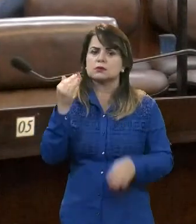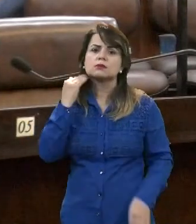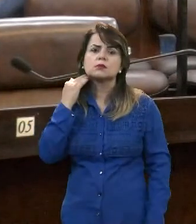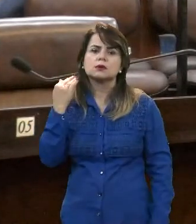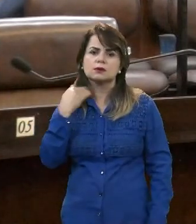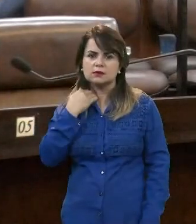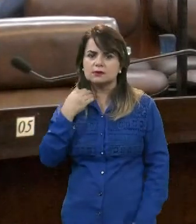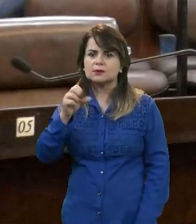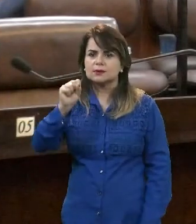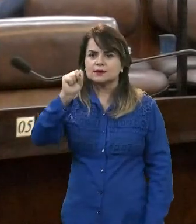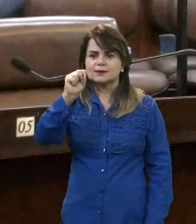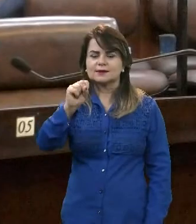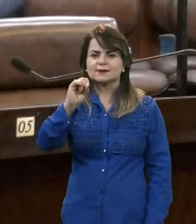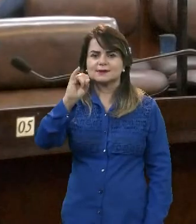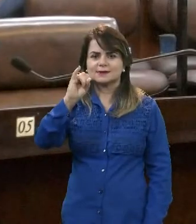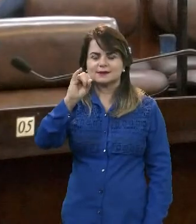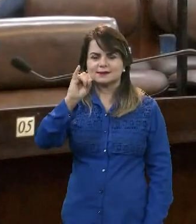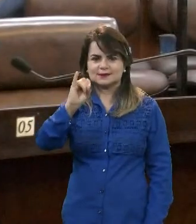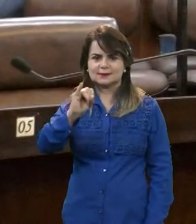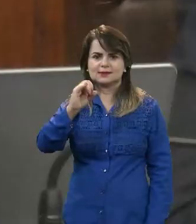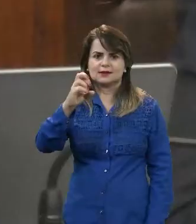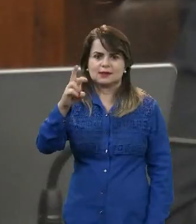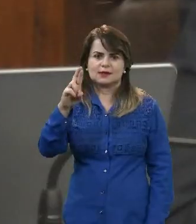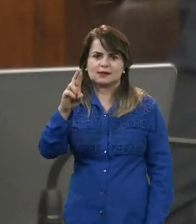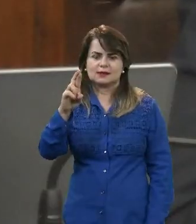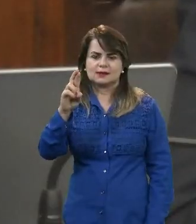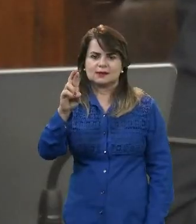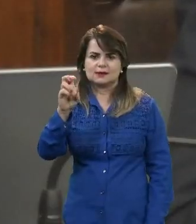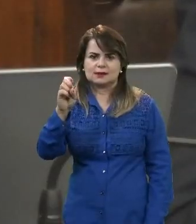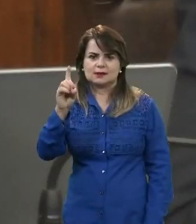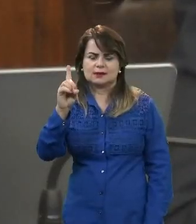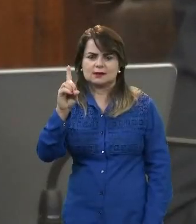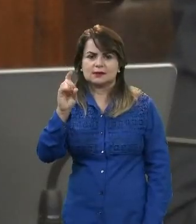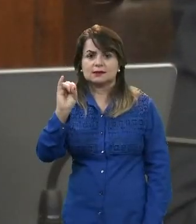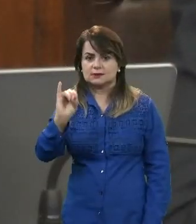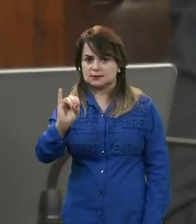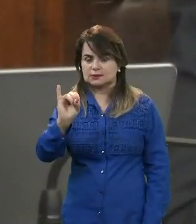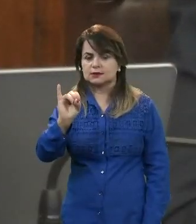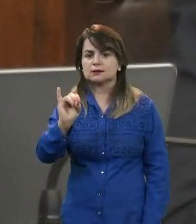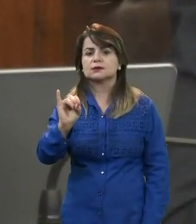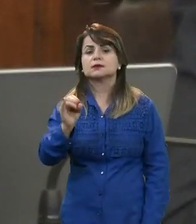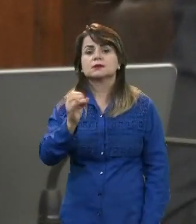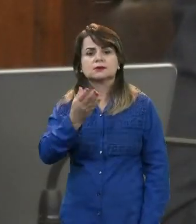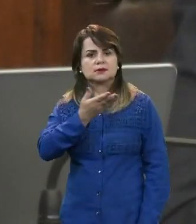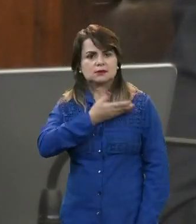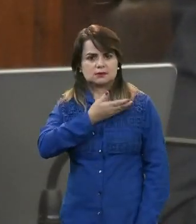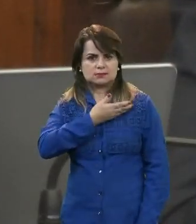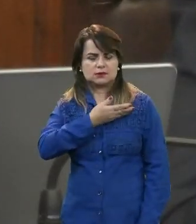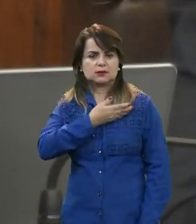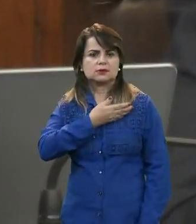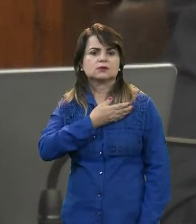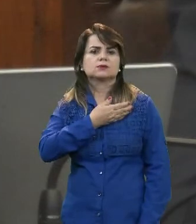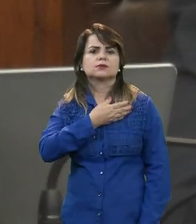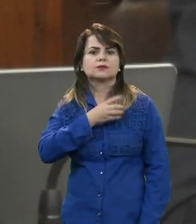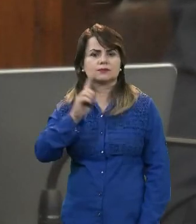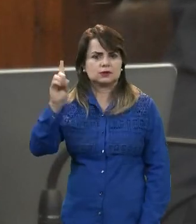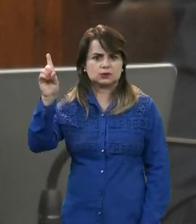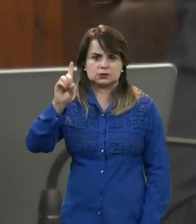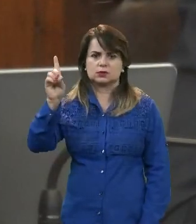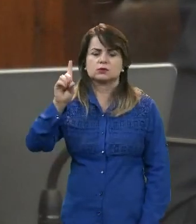meu amigo também, o Hildo Wilde, diretor executivo,